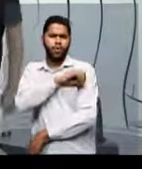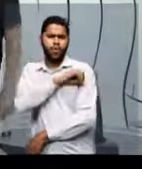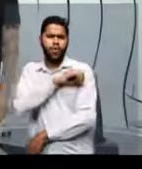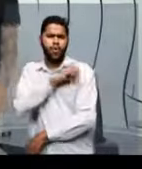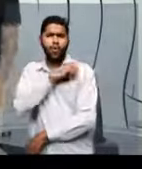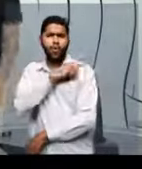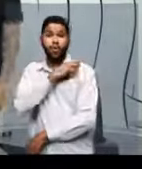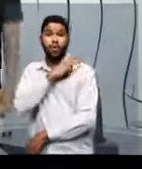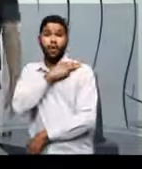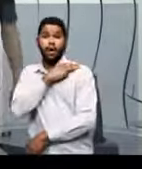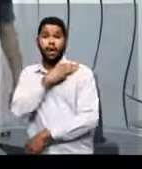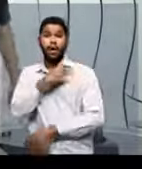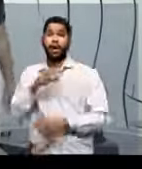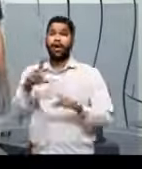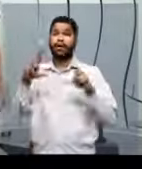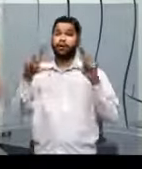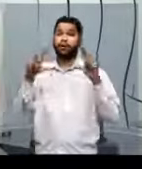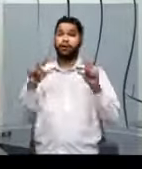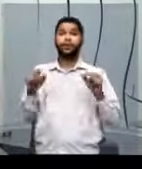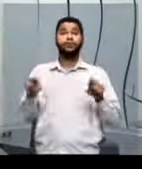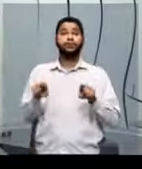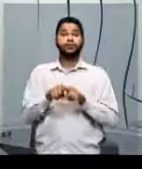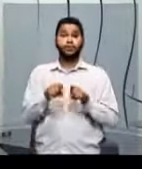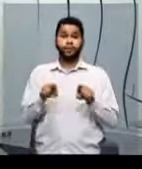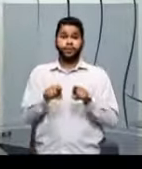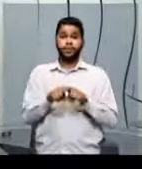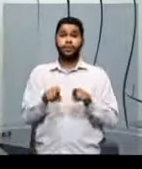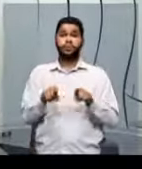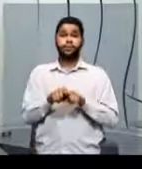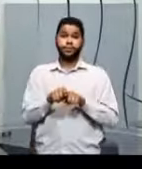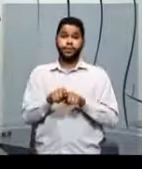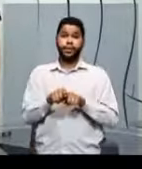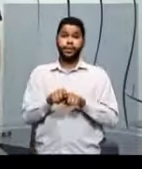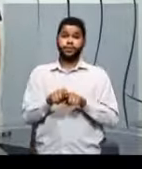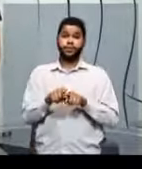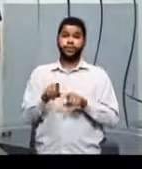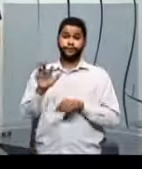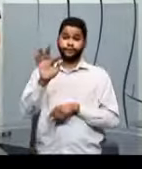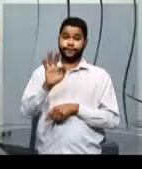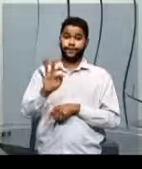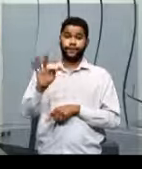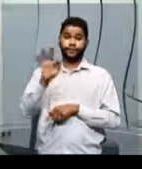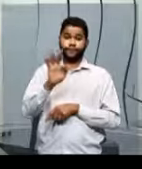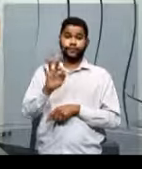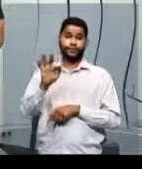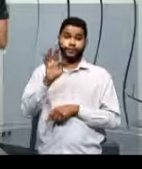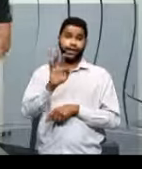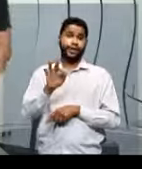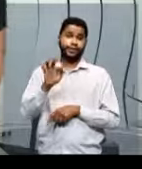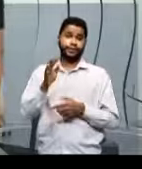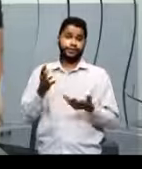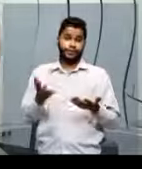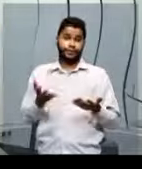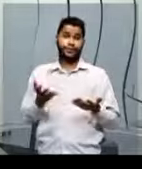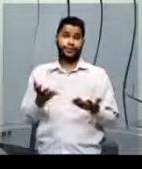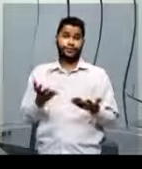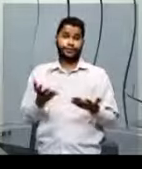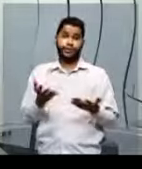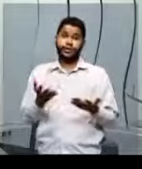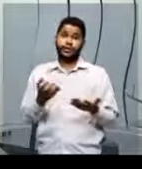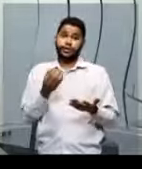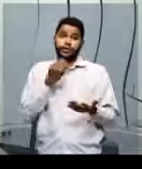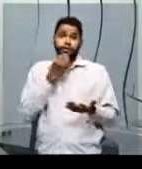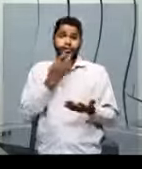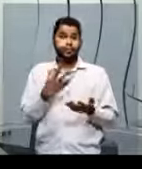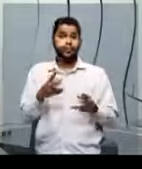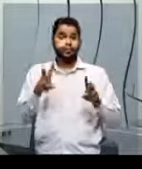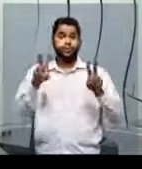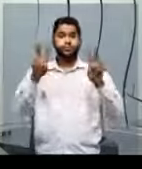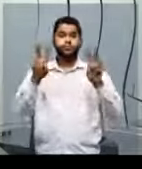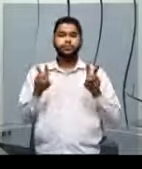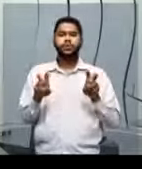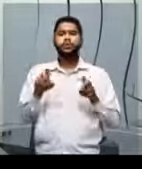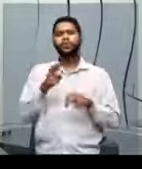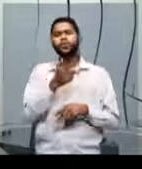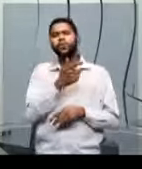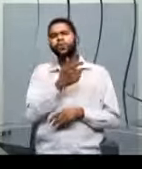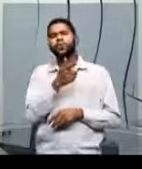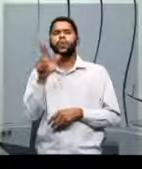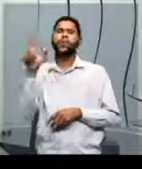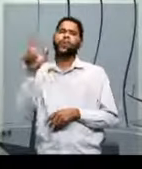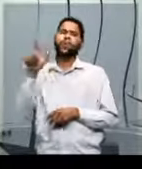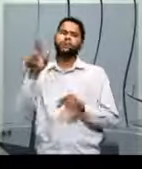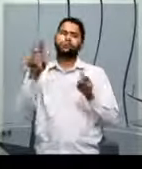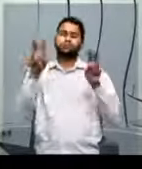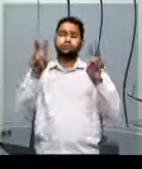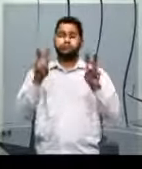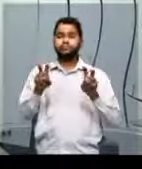não. A evasão também acontece no ensino superior. Esse é um tema que eu acho bacana. Um outro tema